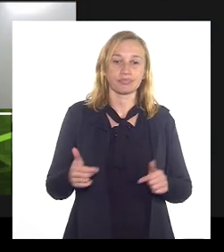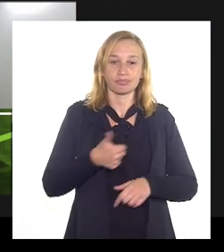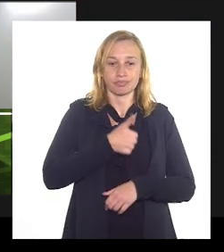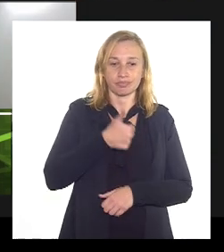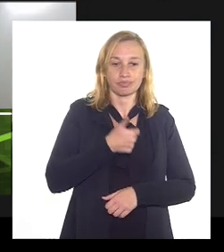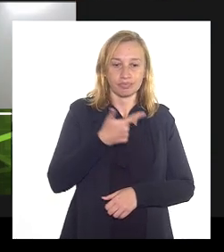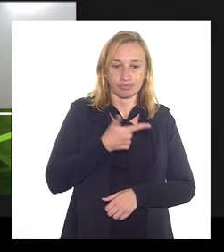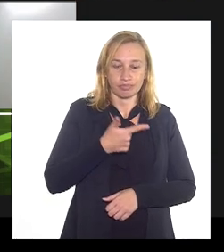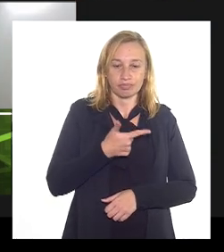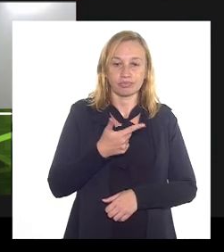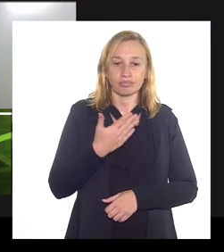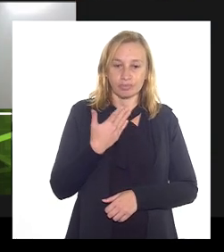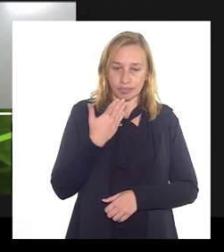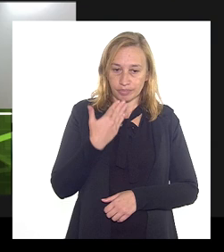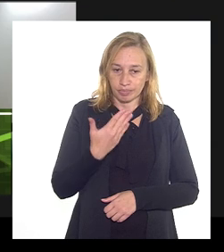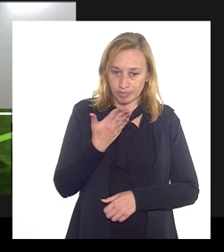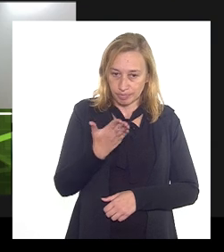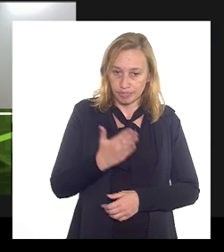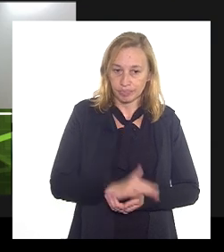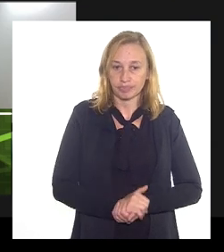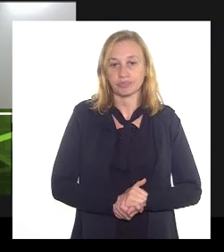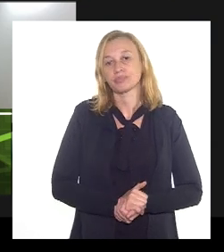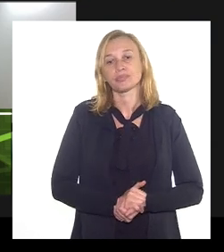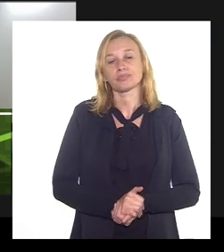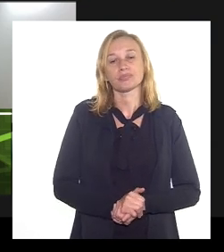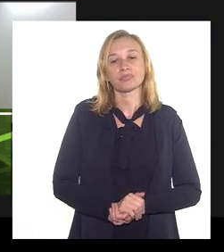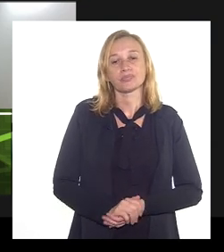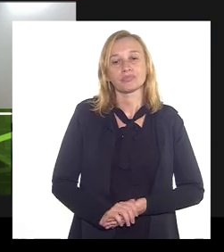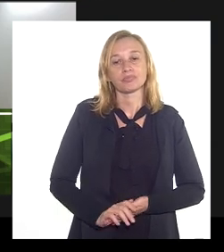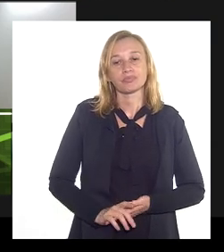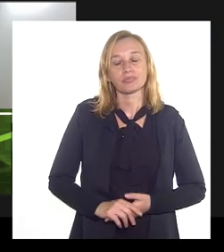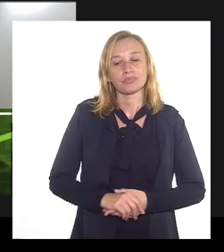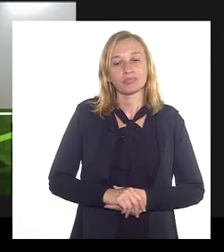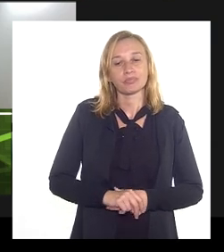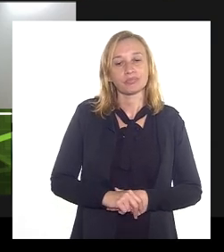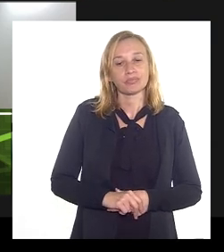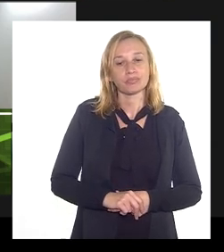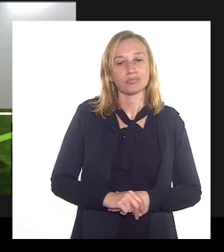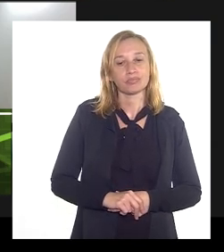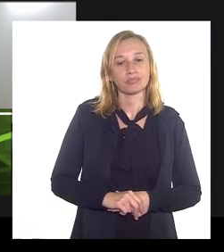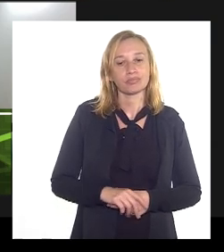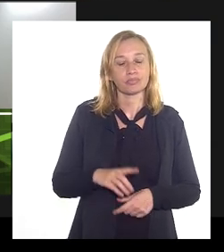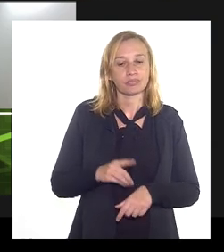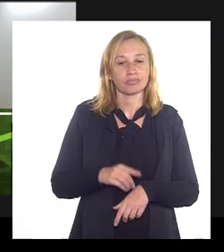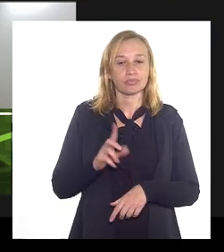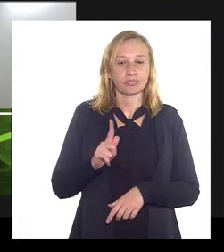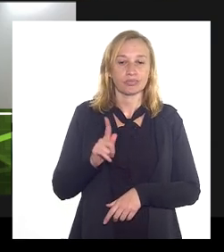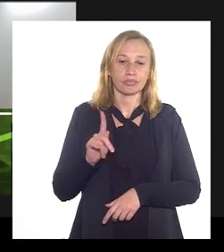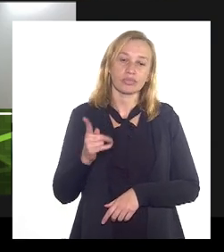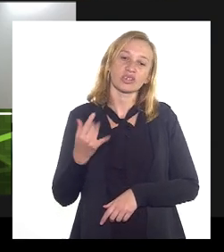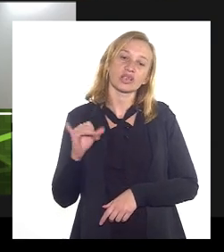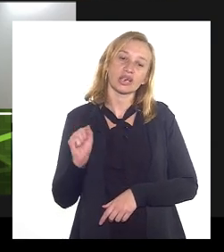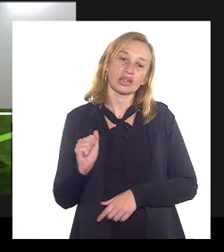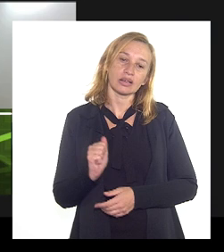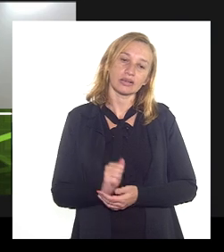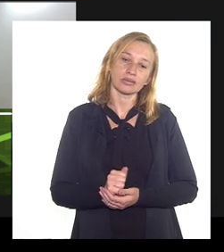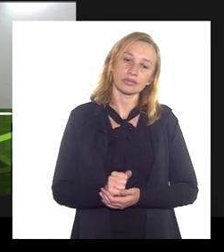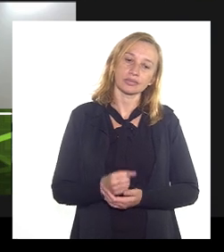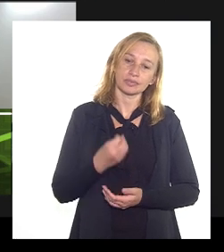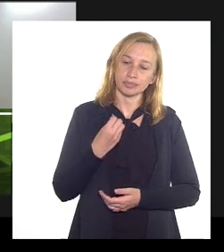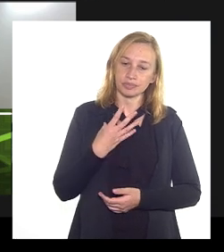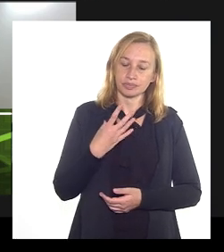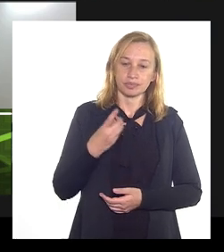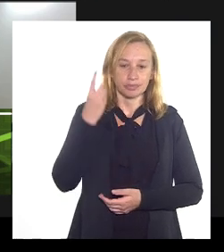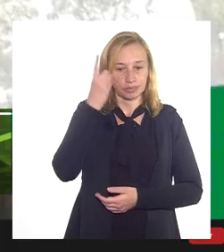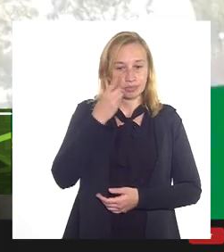segunda, doutor Marcelo, de Lourdes, por favor. Estou passando ao doutor Gadelha agora. Muito bem, deputado